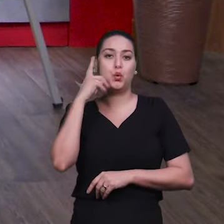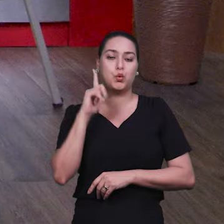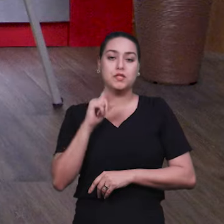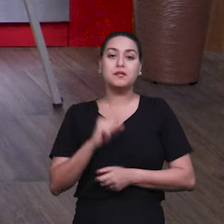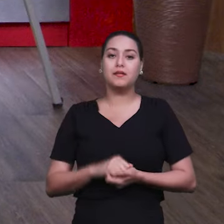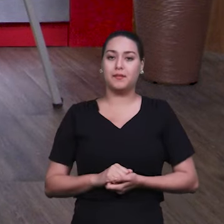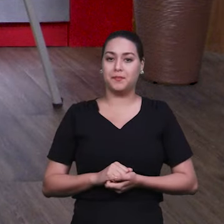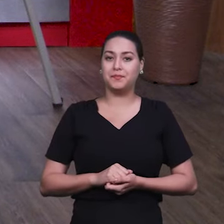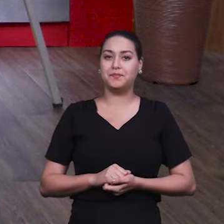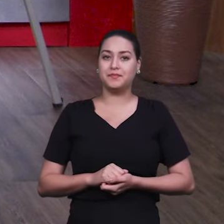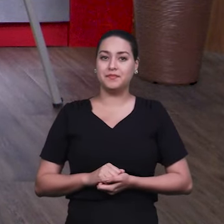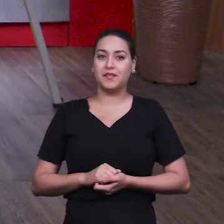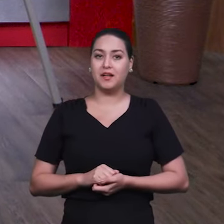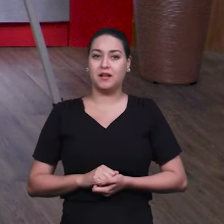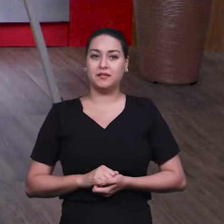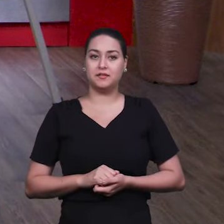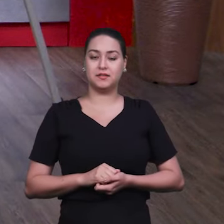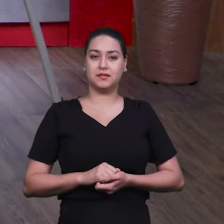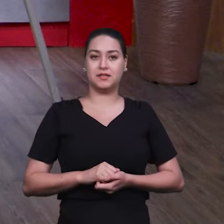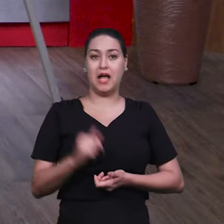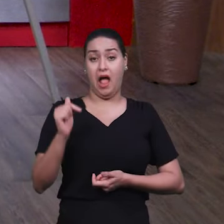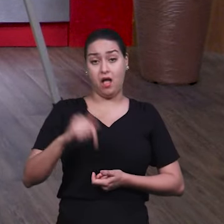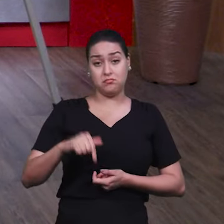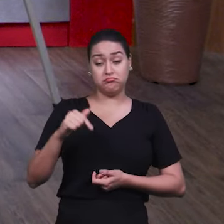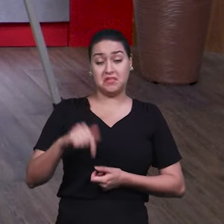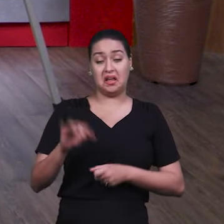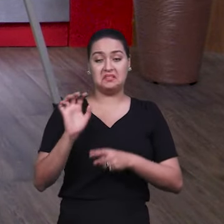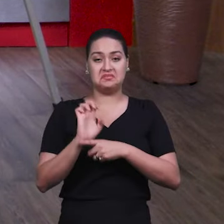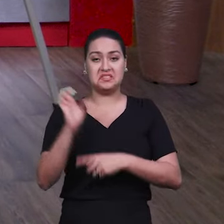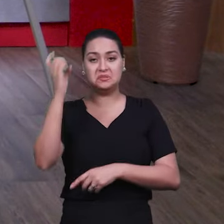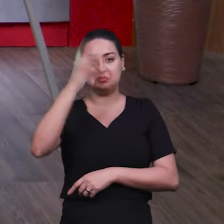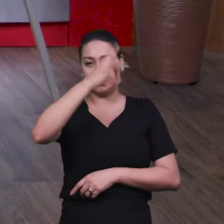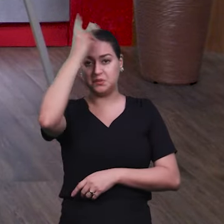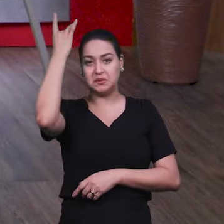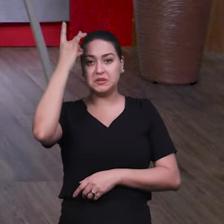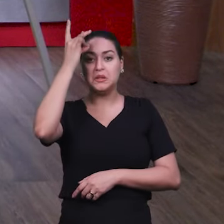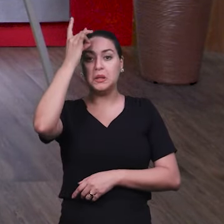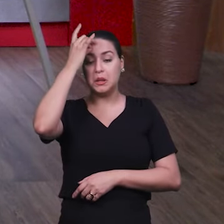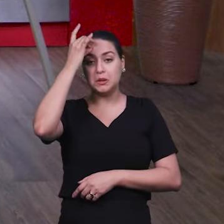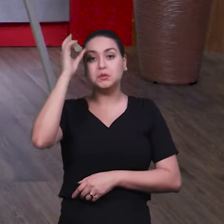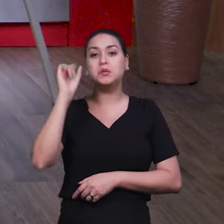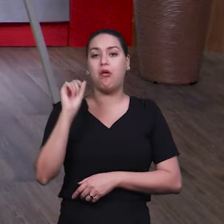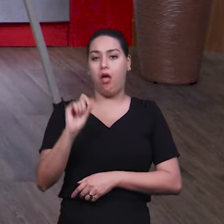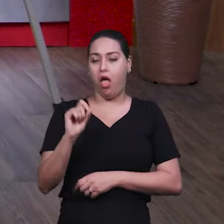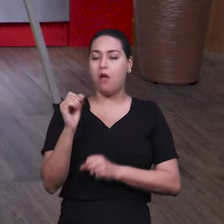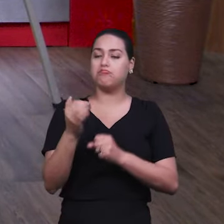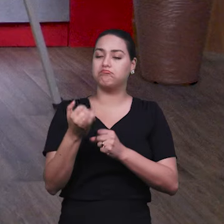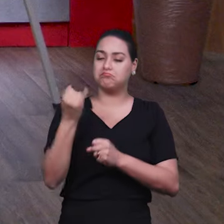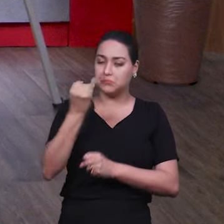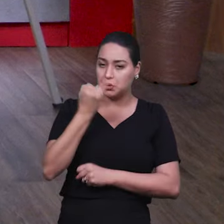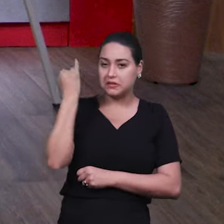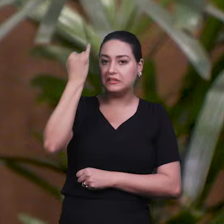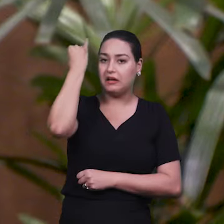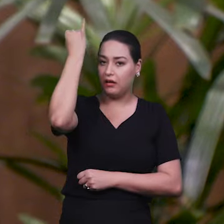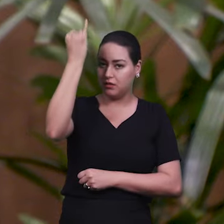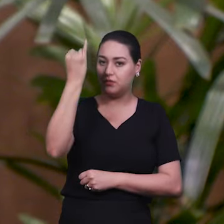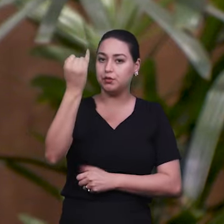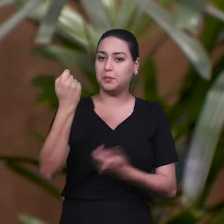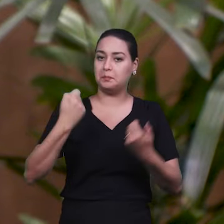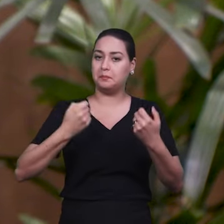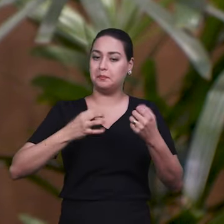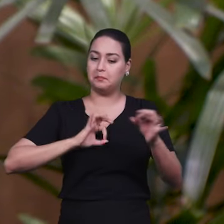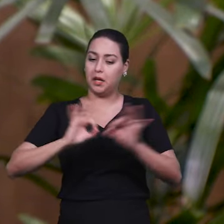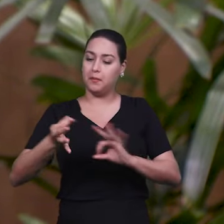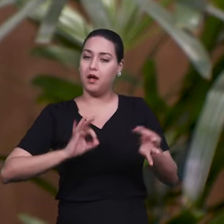preparo, pelo menos aqui, né? No Espírito Santo, é fundamental se preparar para